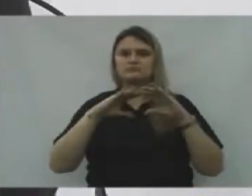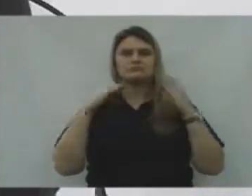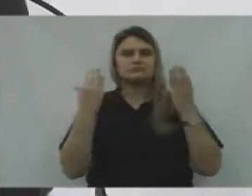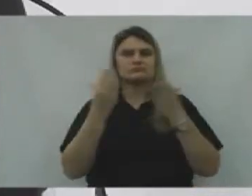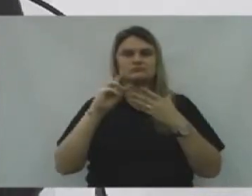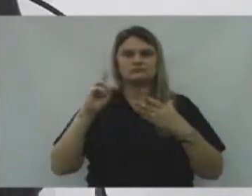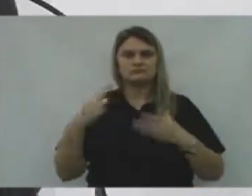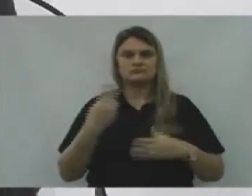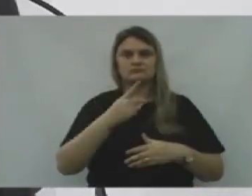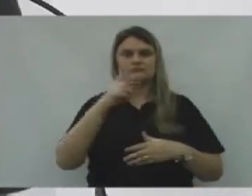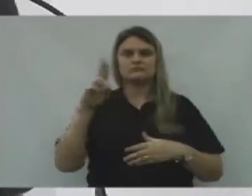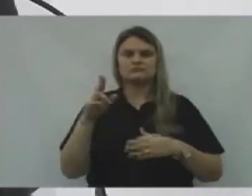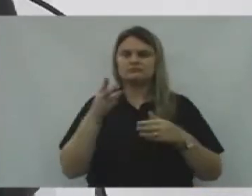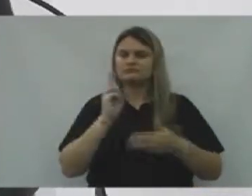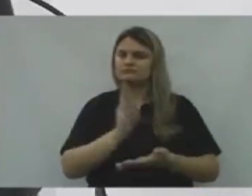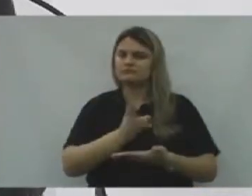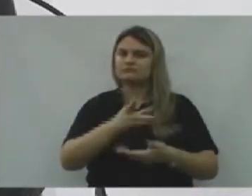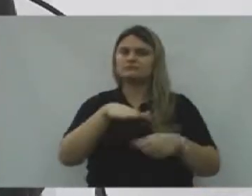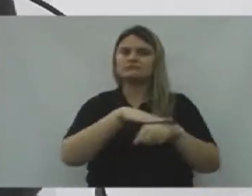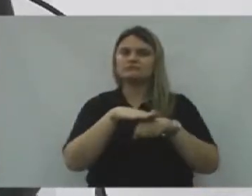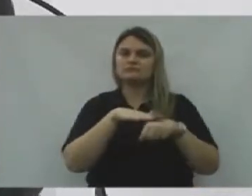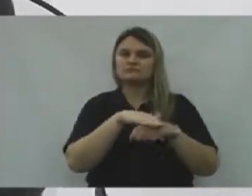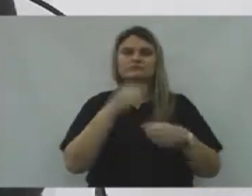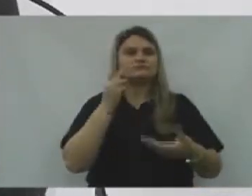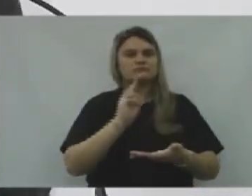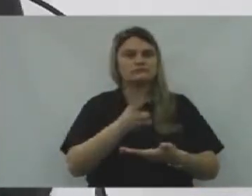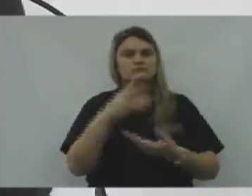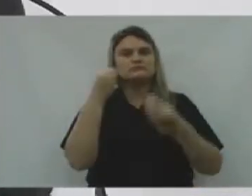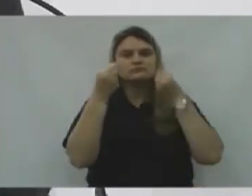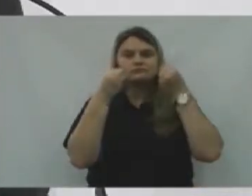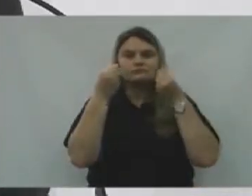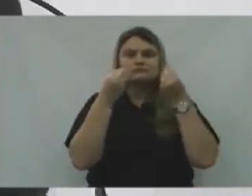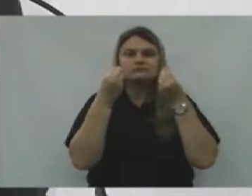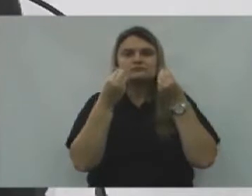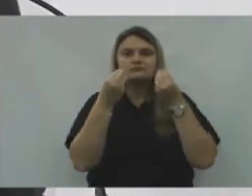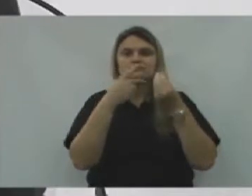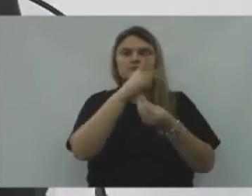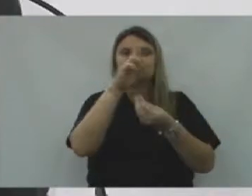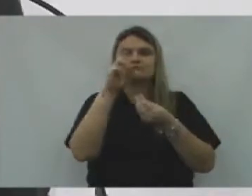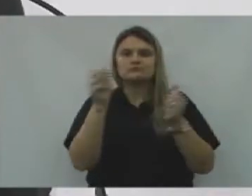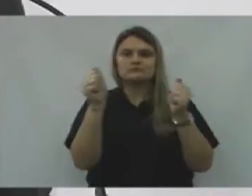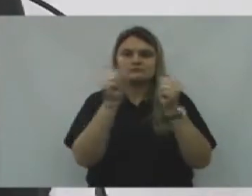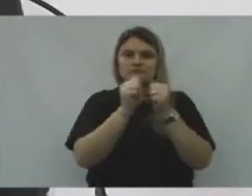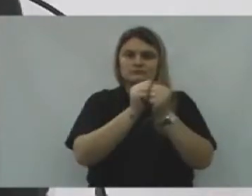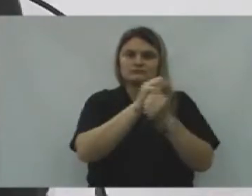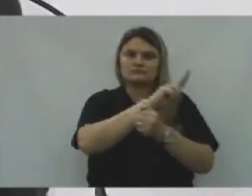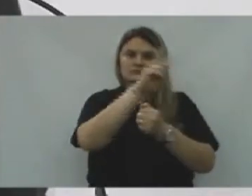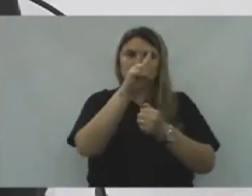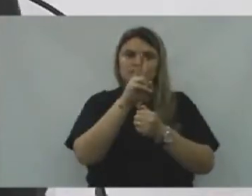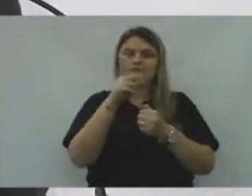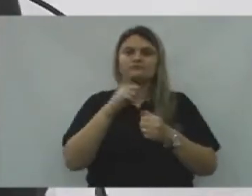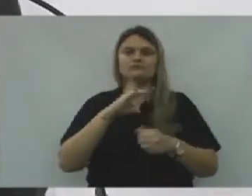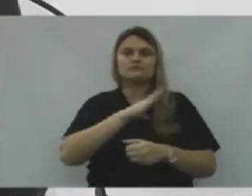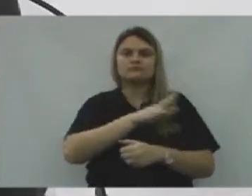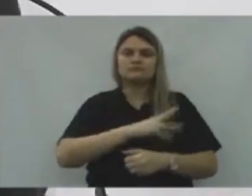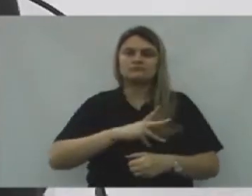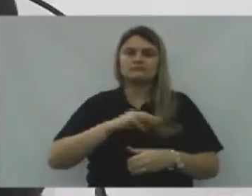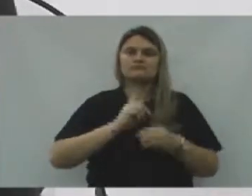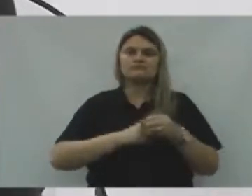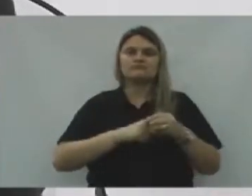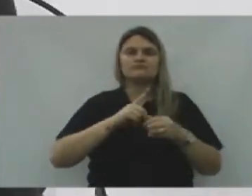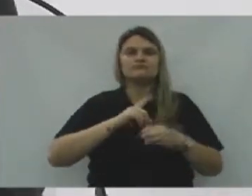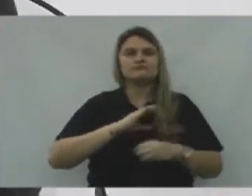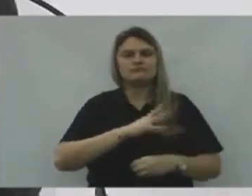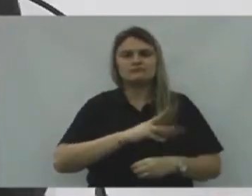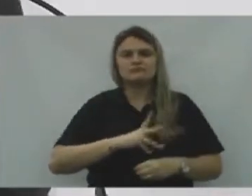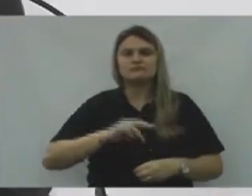bom caminho, sempre em conversa conosco, Sempre tentando fazer a Porto União da Vitória, Que a gente sonha, a gente ama, Uma cidade grande, uma cidade